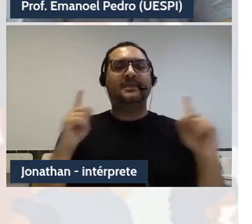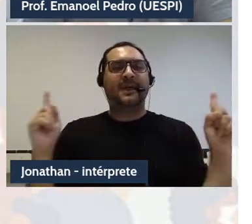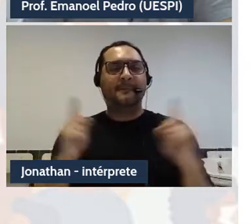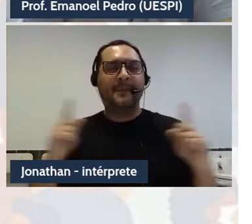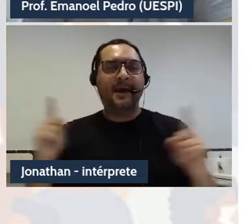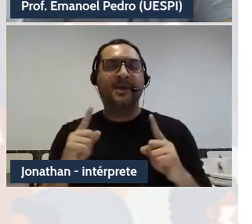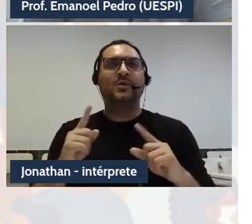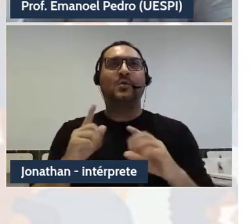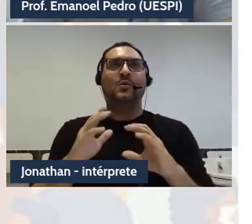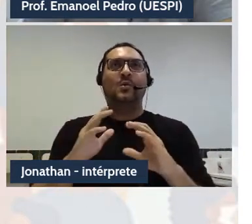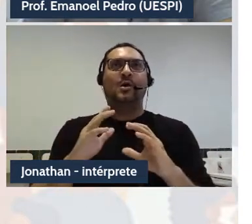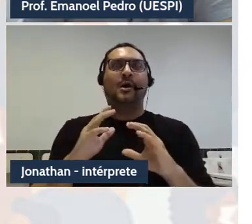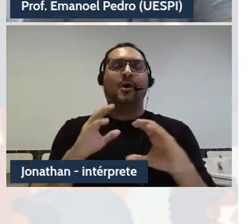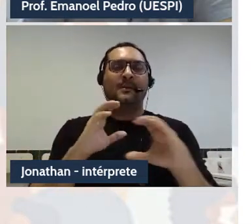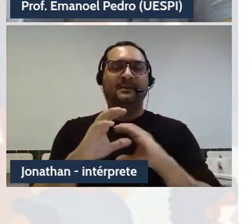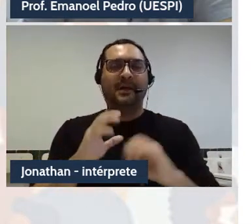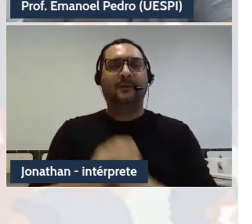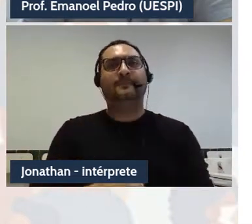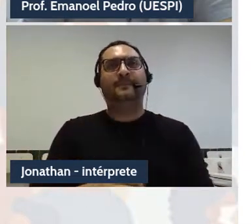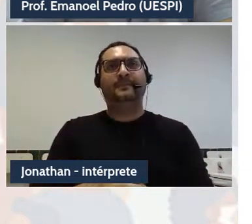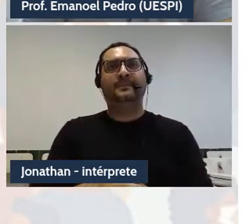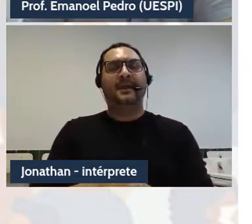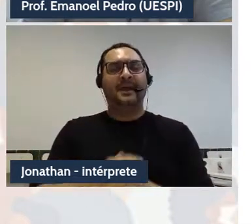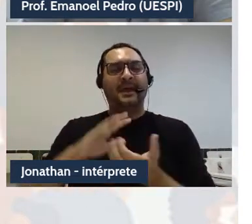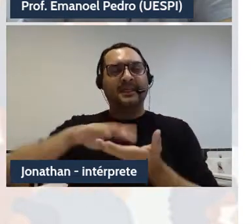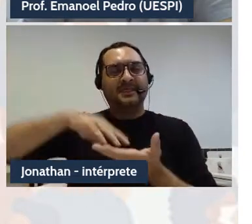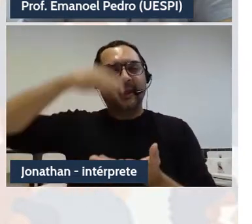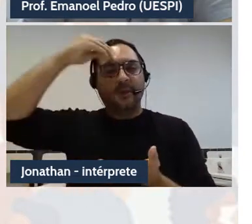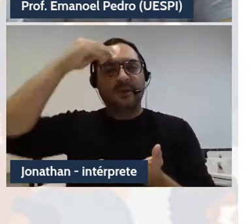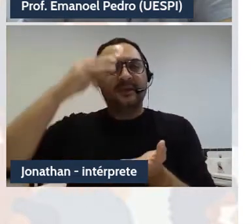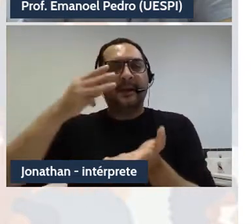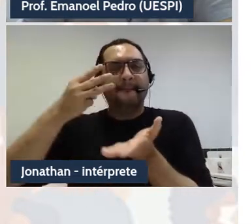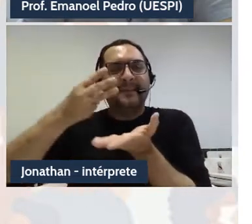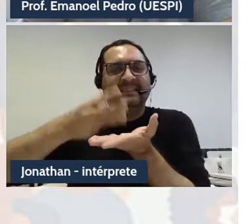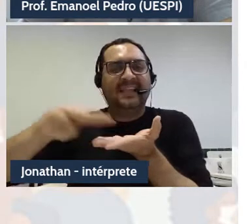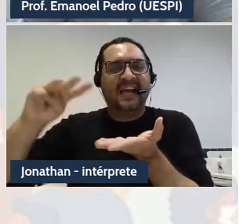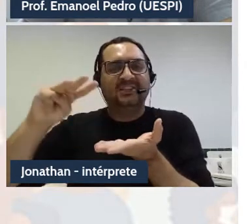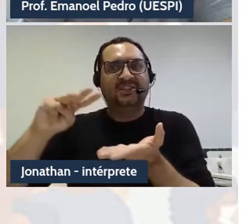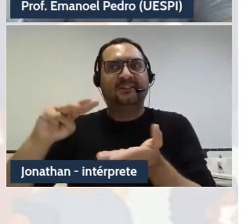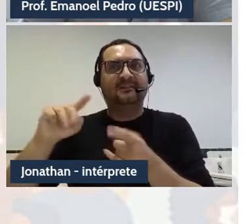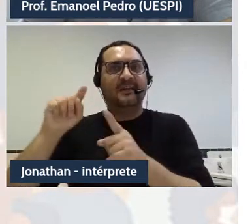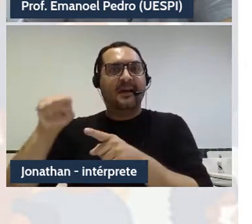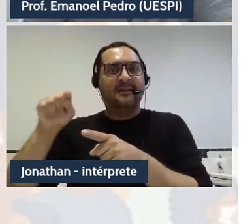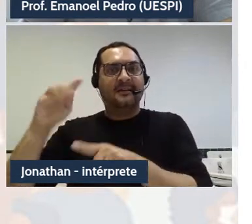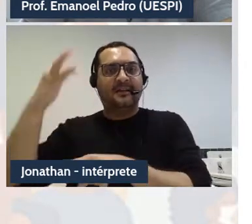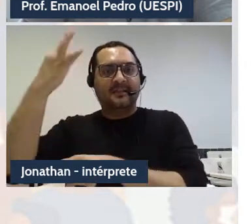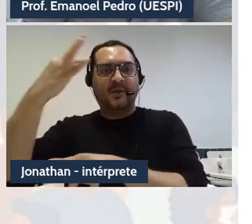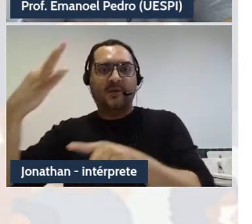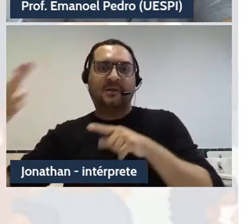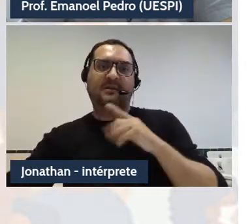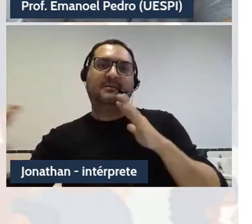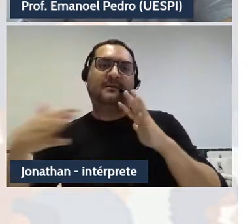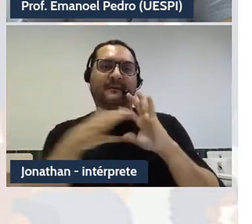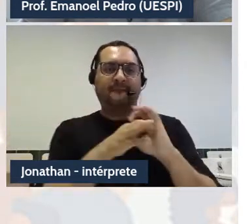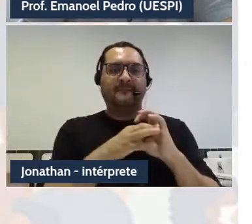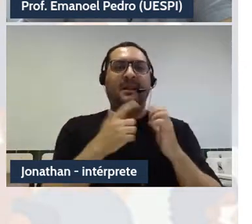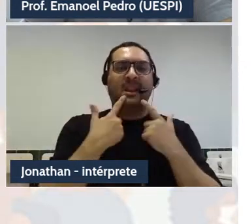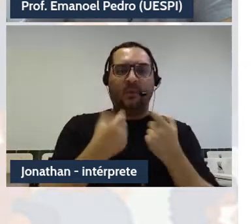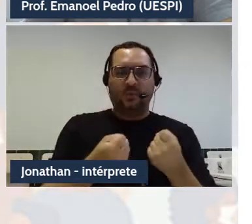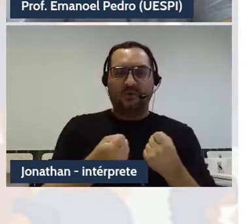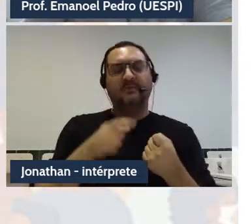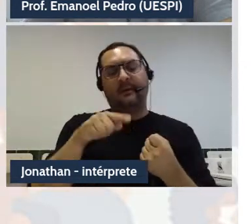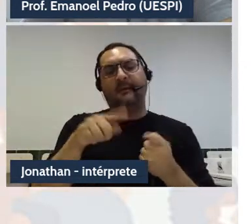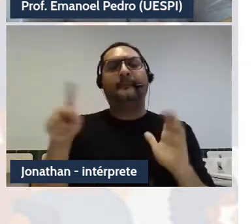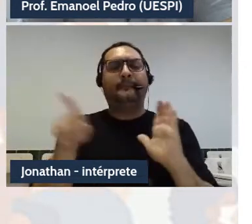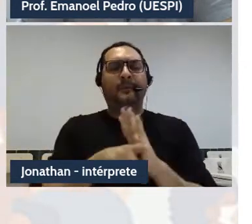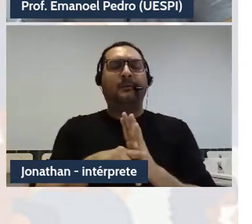mensagem, as teorias da comunicação se juntaram à linguística para não só solucionar problemas relacionados à telecomunicação,